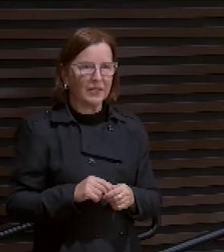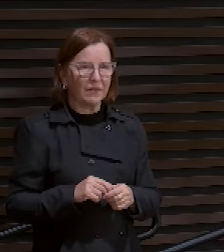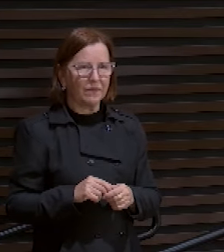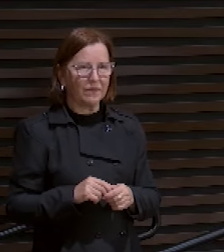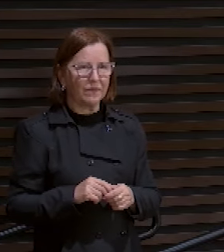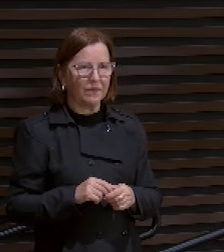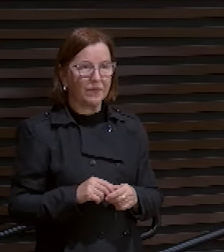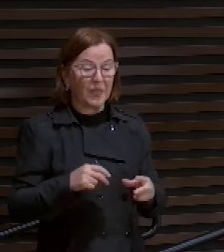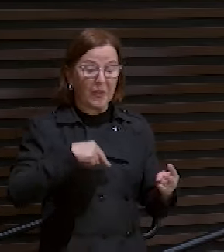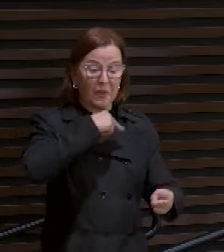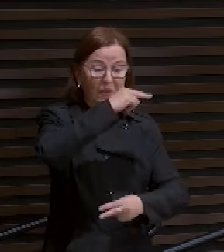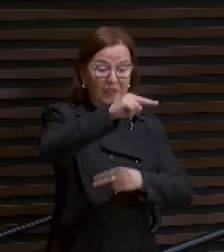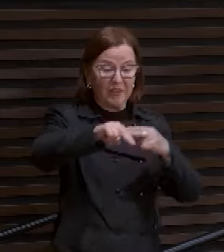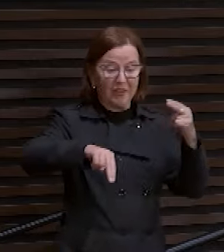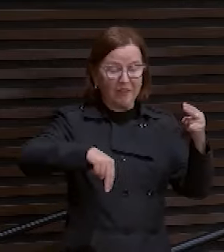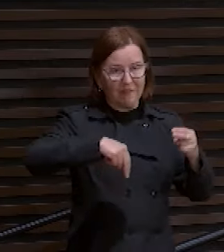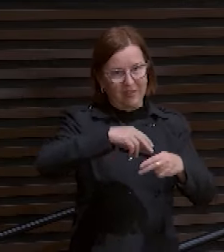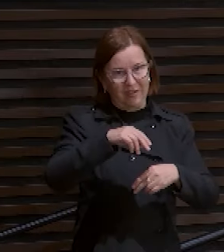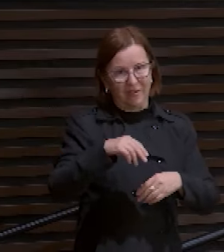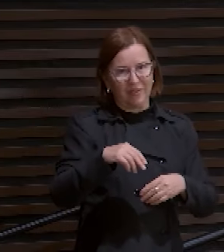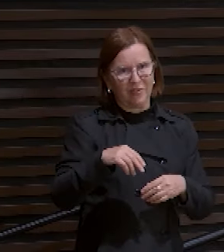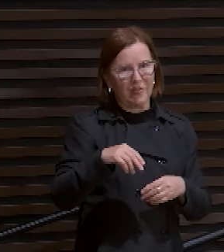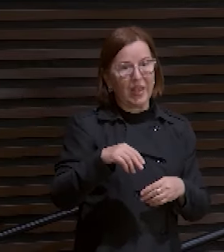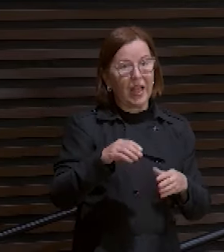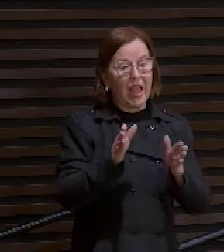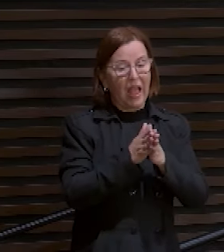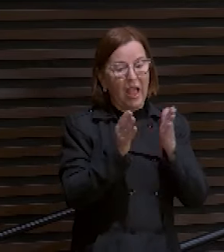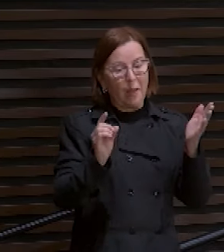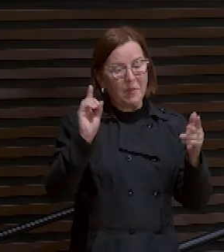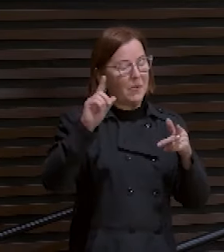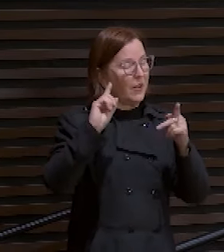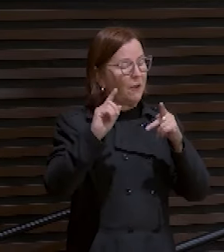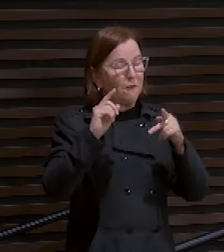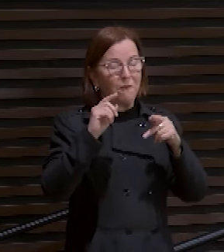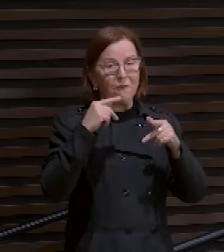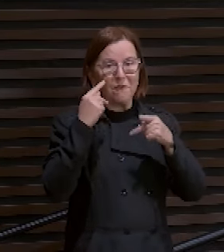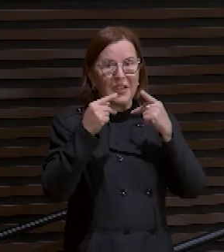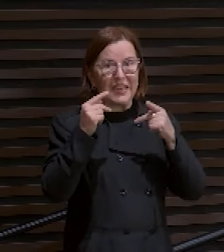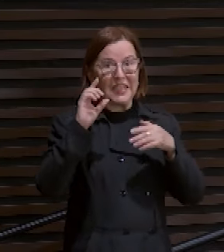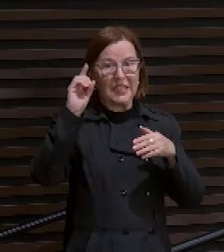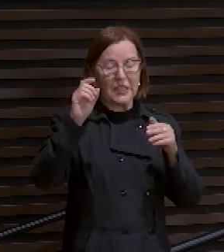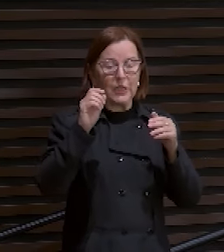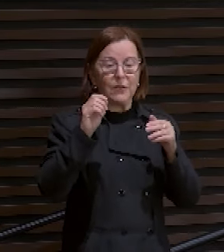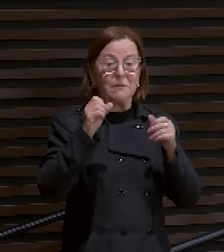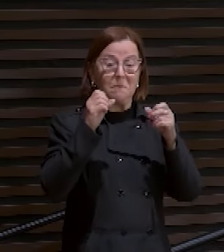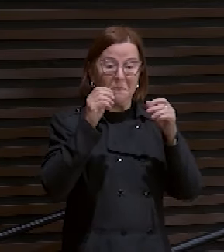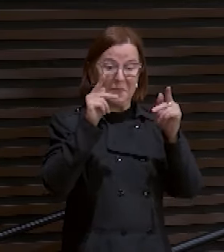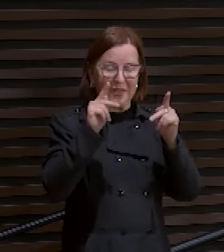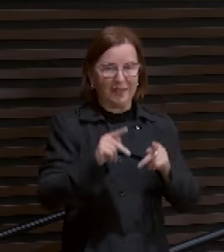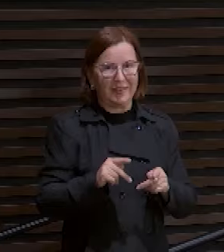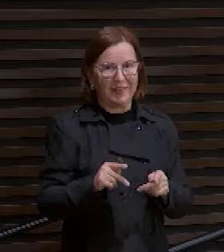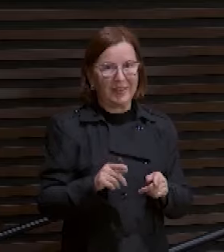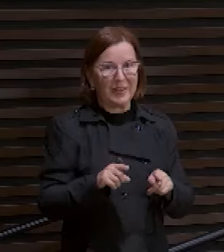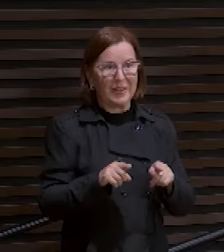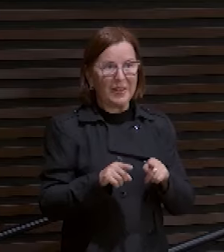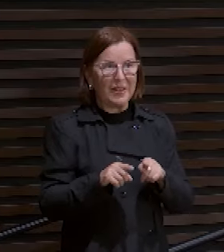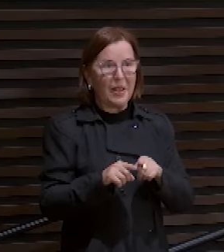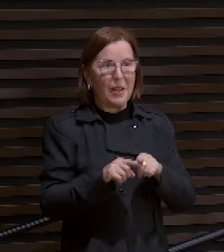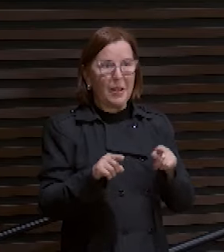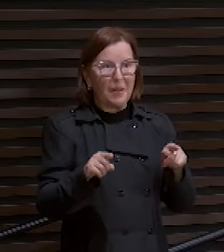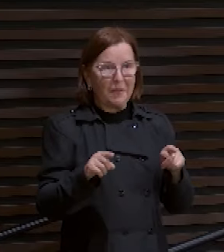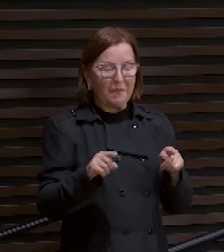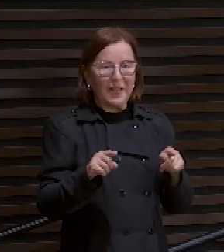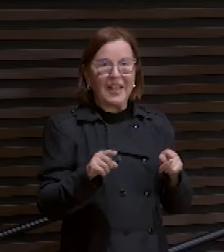No universo a Bíblia não diz que ele é bem presente. Onde dois ou três estiverem reunidos no nome dele, ele diz que não é bem presente.